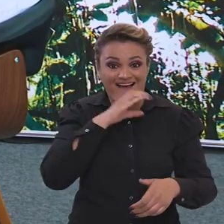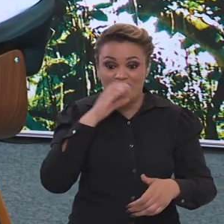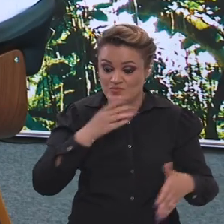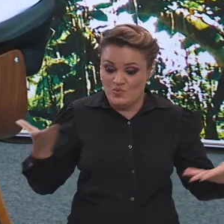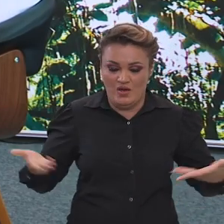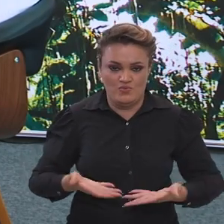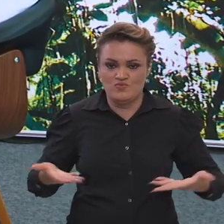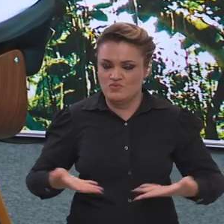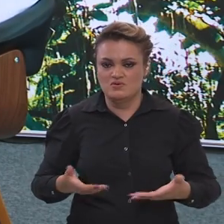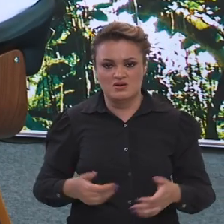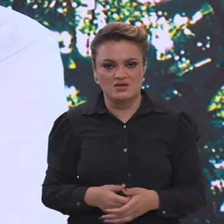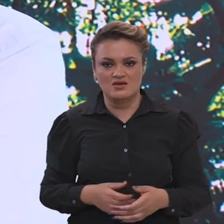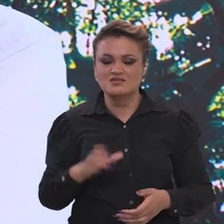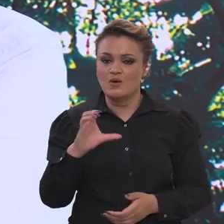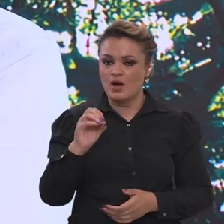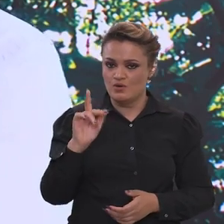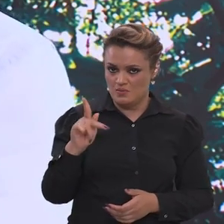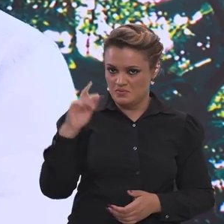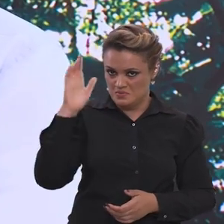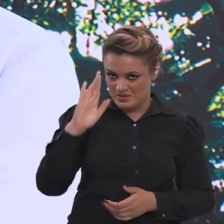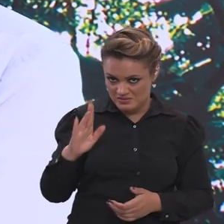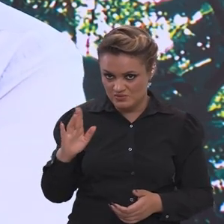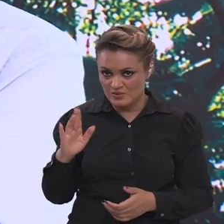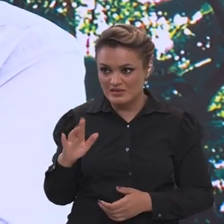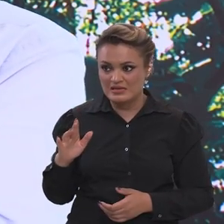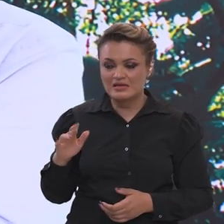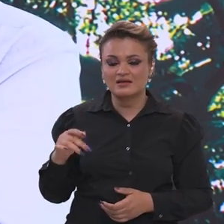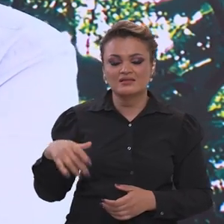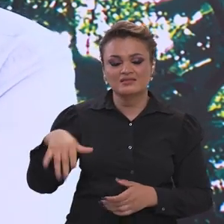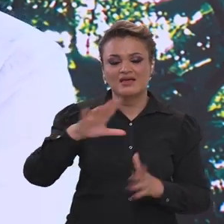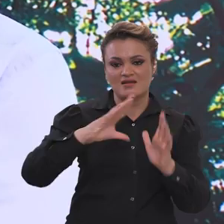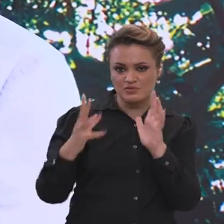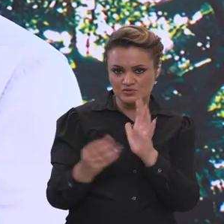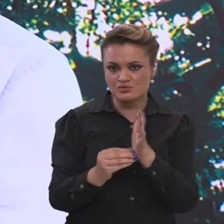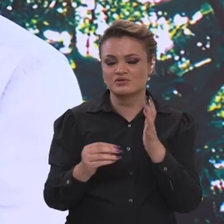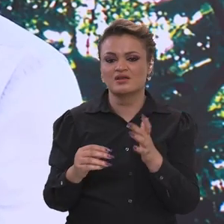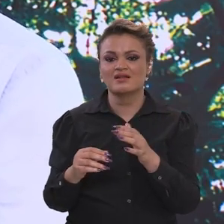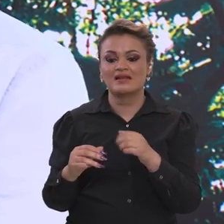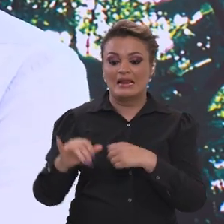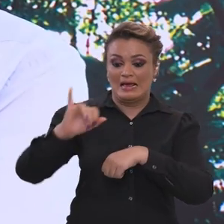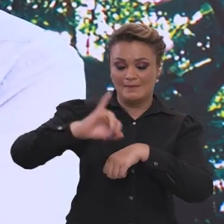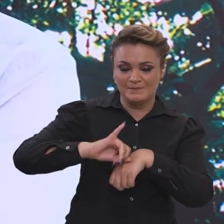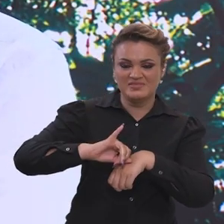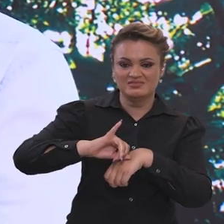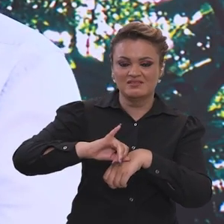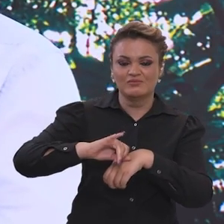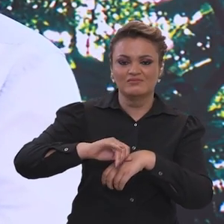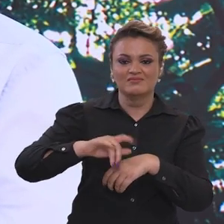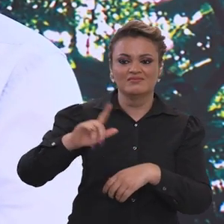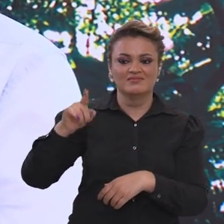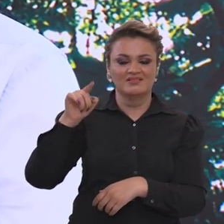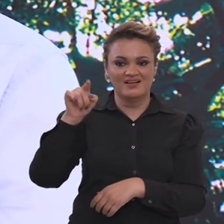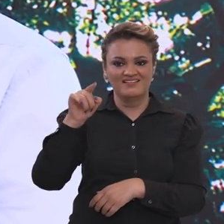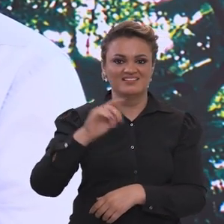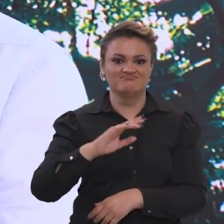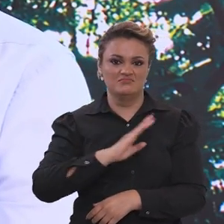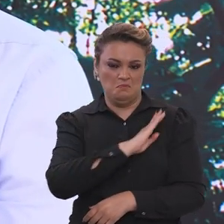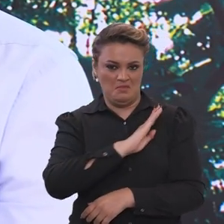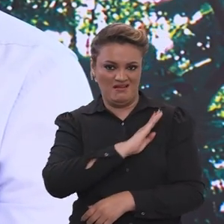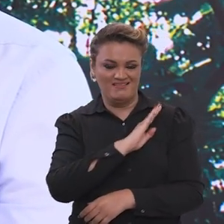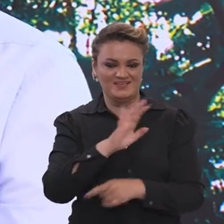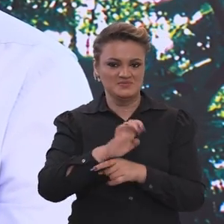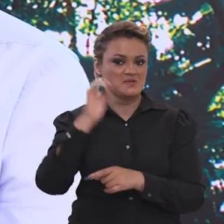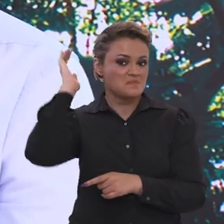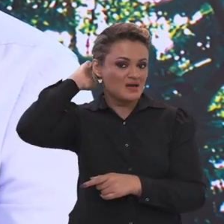que têm que ser feitas agora. Então, a COP no Brasil, na floresta Amazônia, na capital da Amazônia, que é Belém, então,